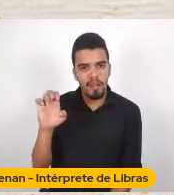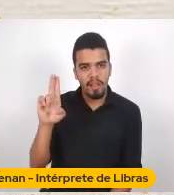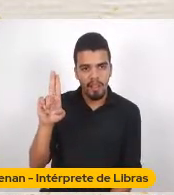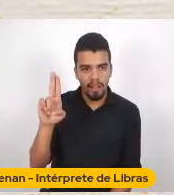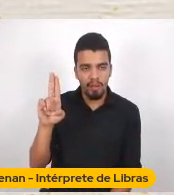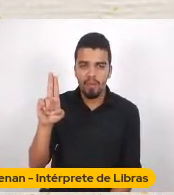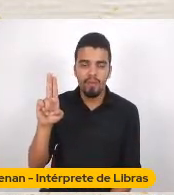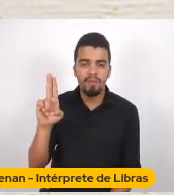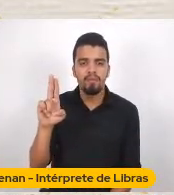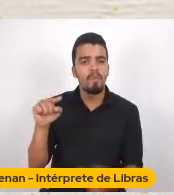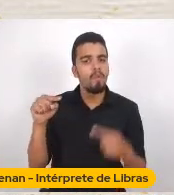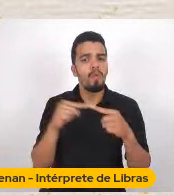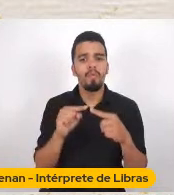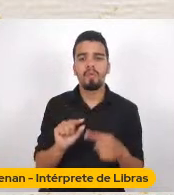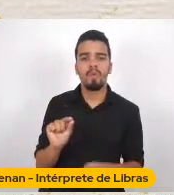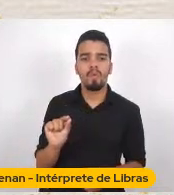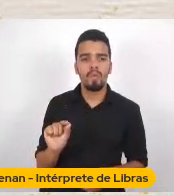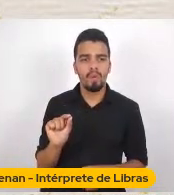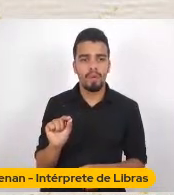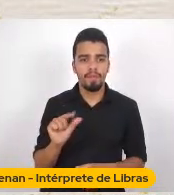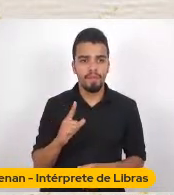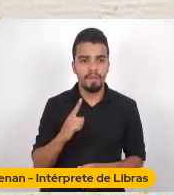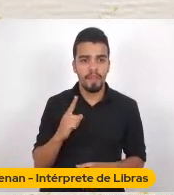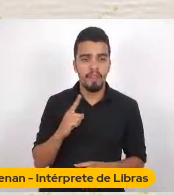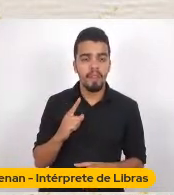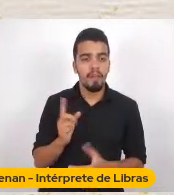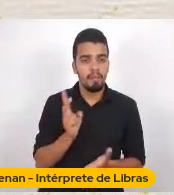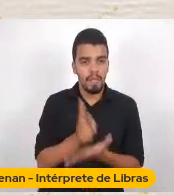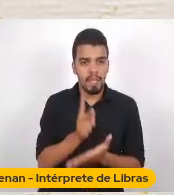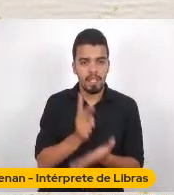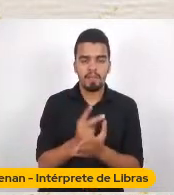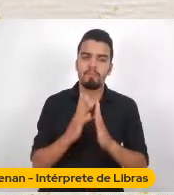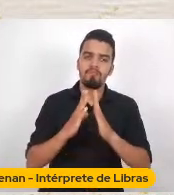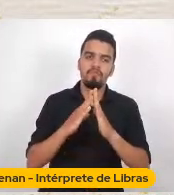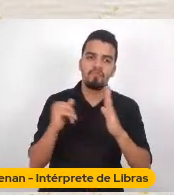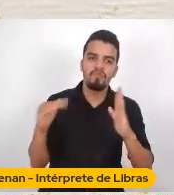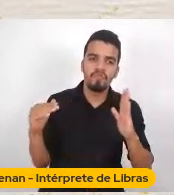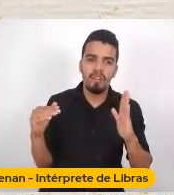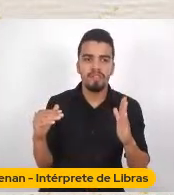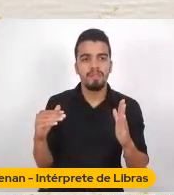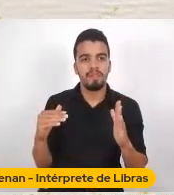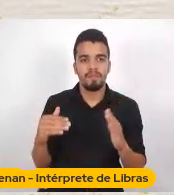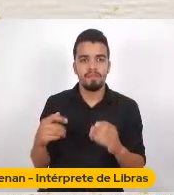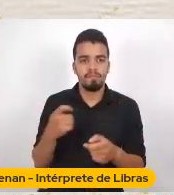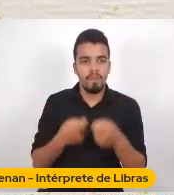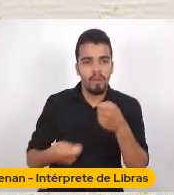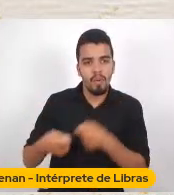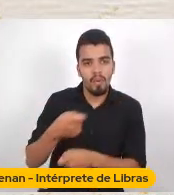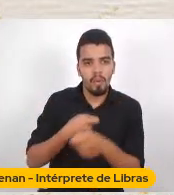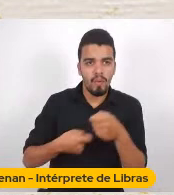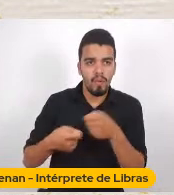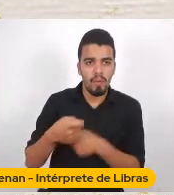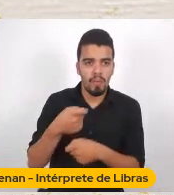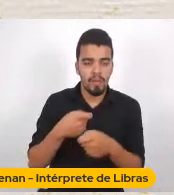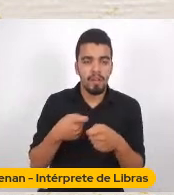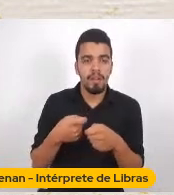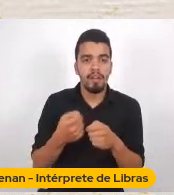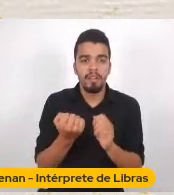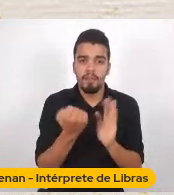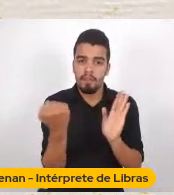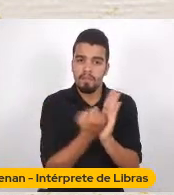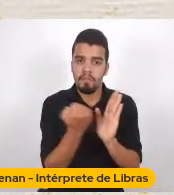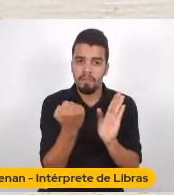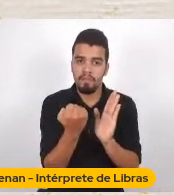De uma conformação Estética Econômica E simbólica Dos campos Do